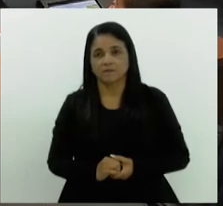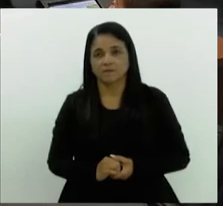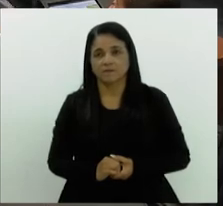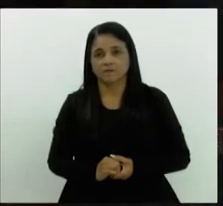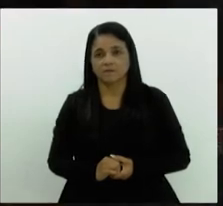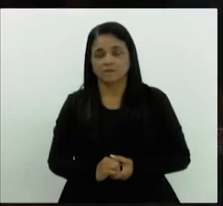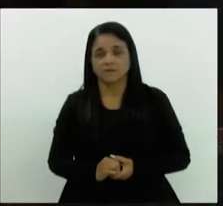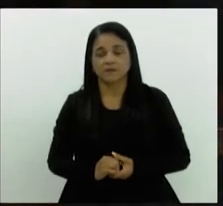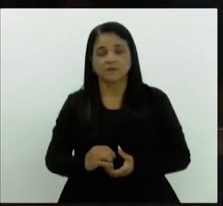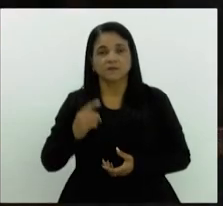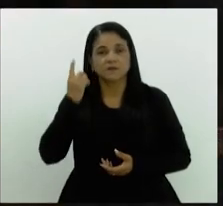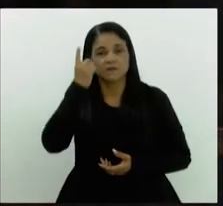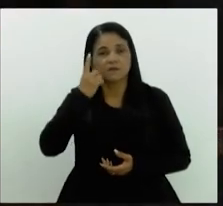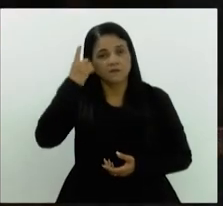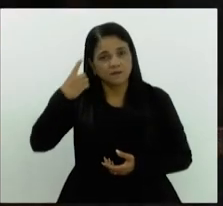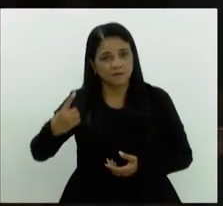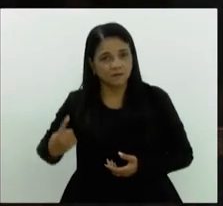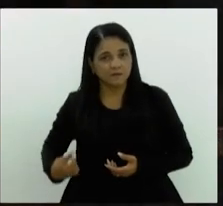Dani Balbi,